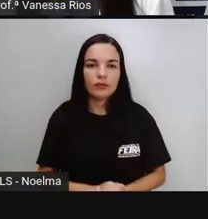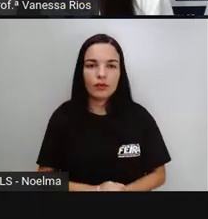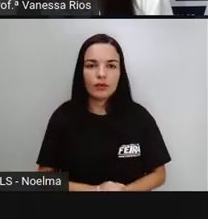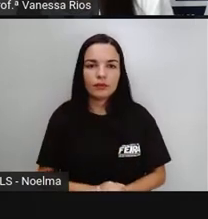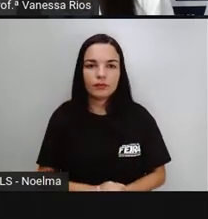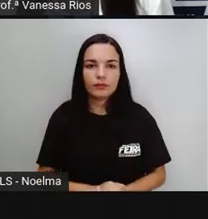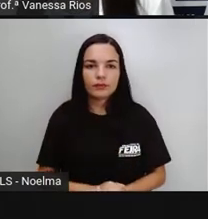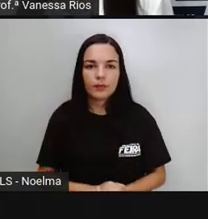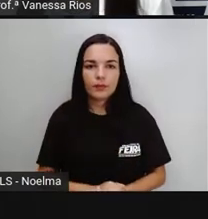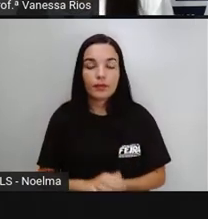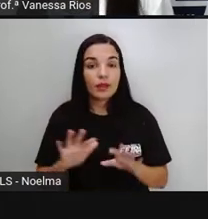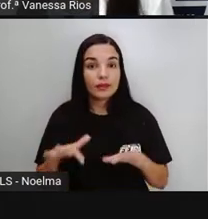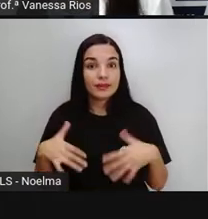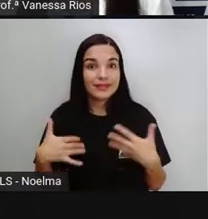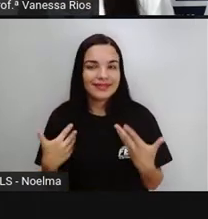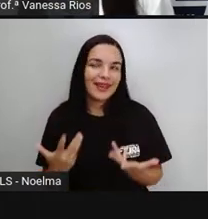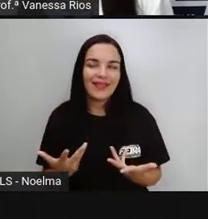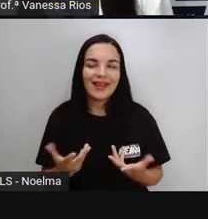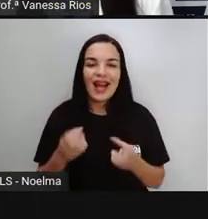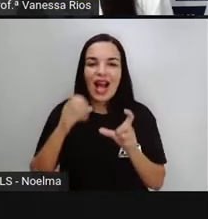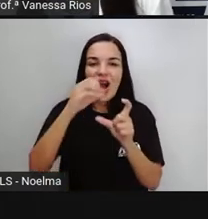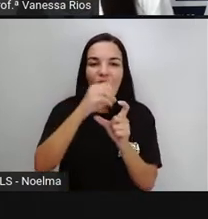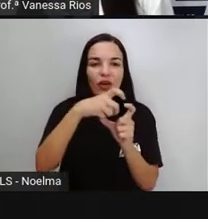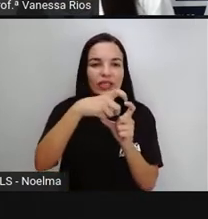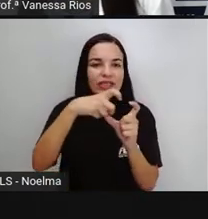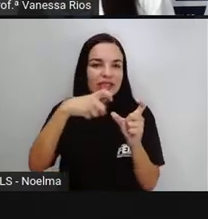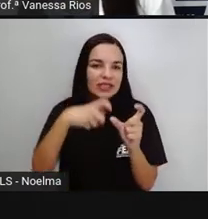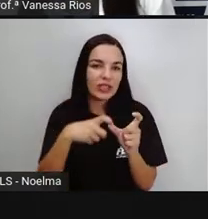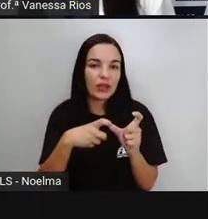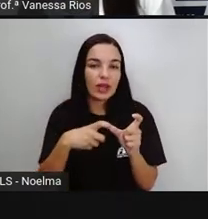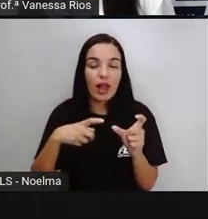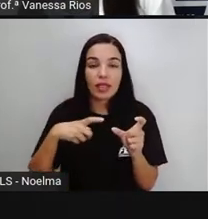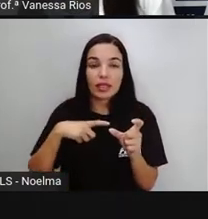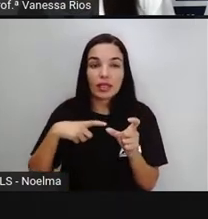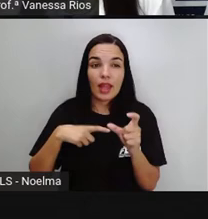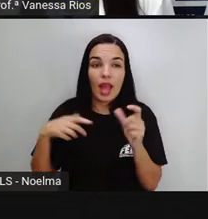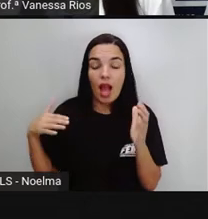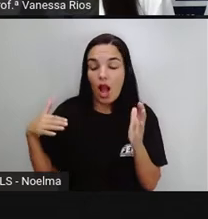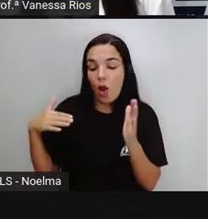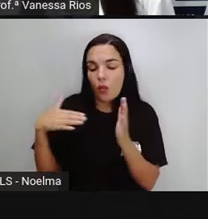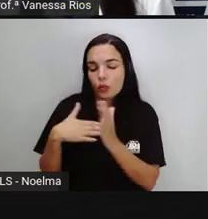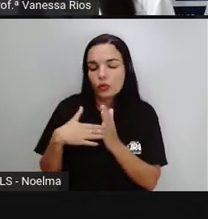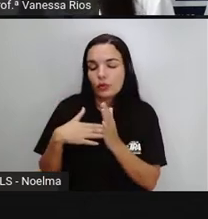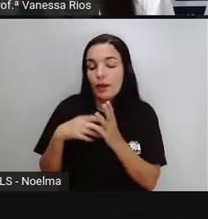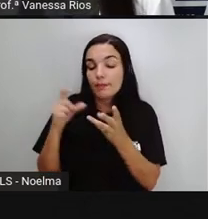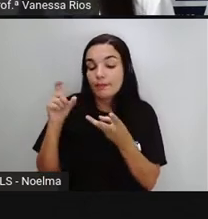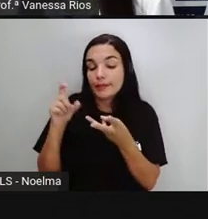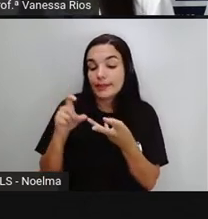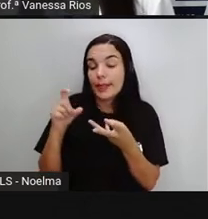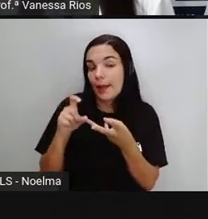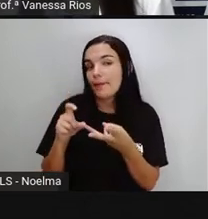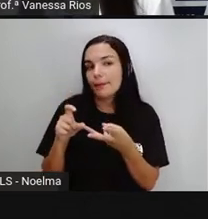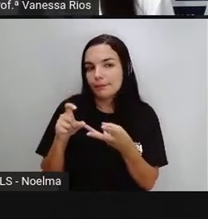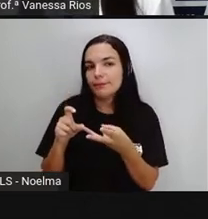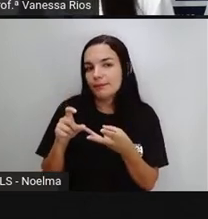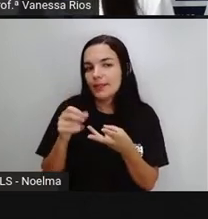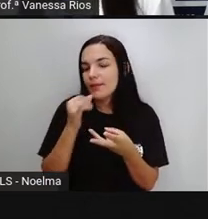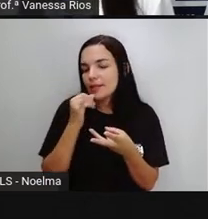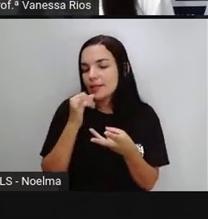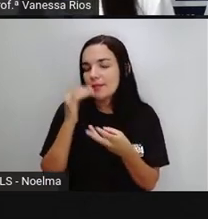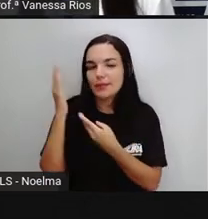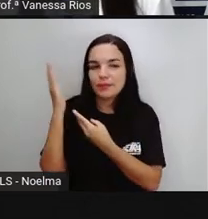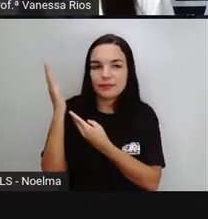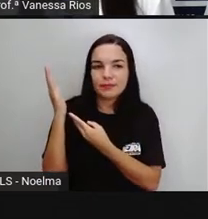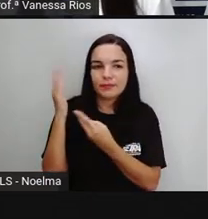Então, como o oxítonas, não é? As palavras que tem a sílaba tônica última, gente viu exemplo aí de café, cipó